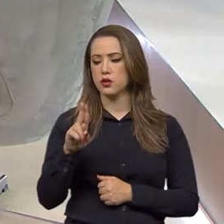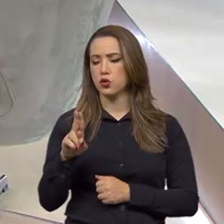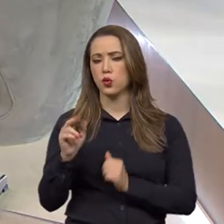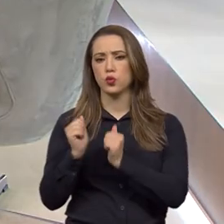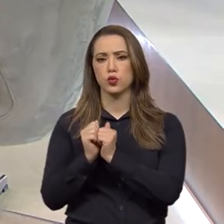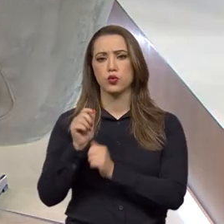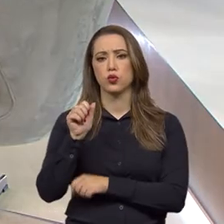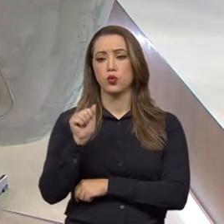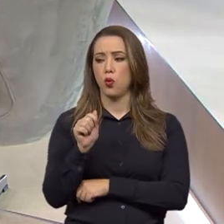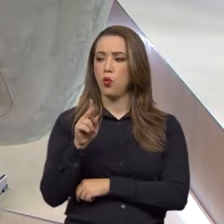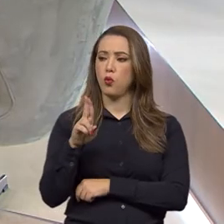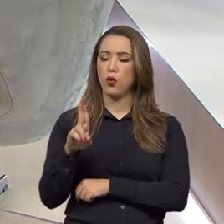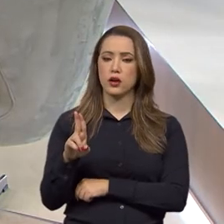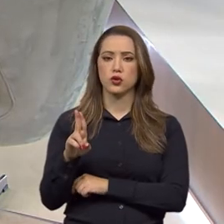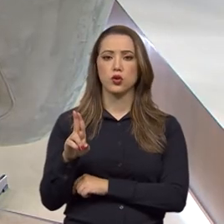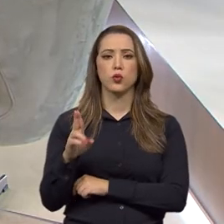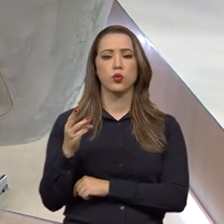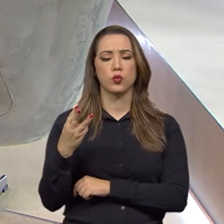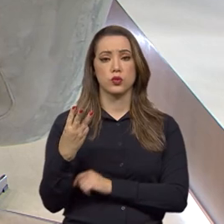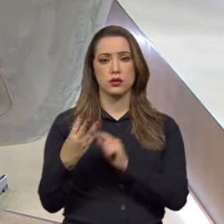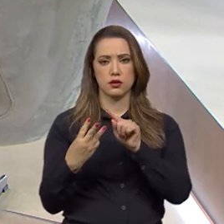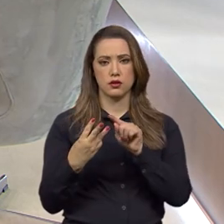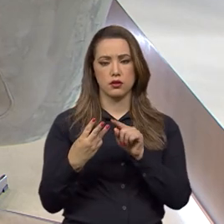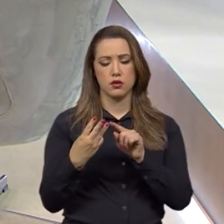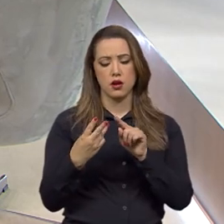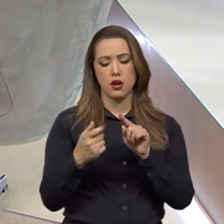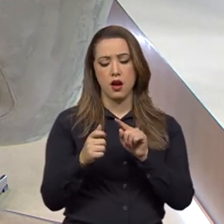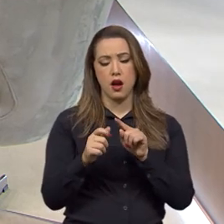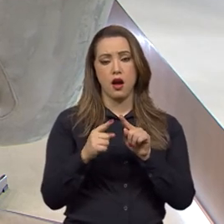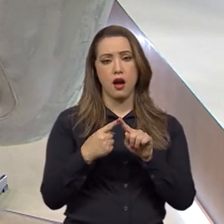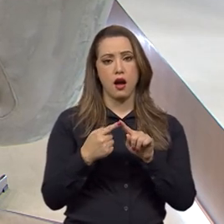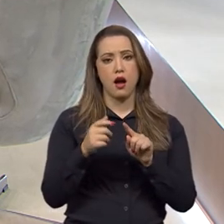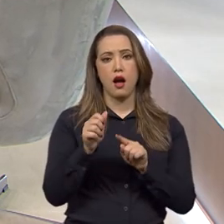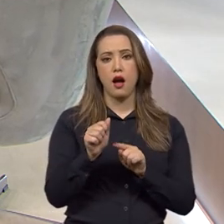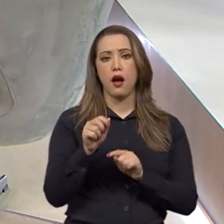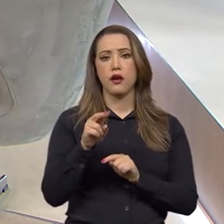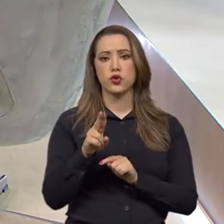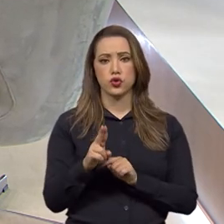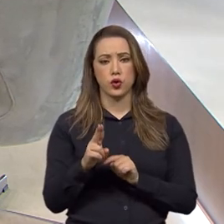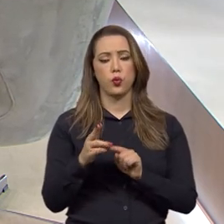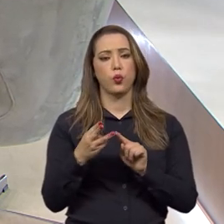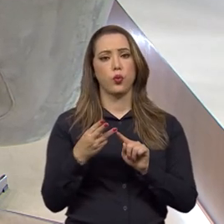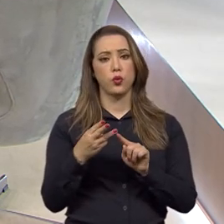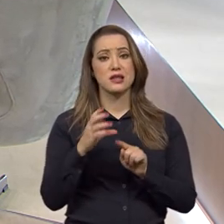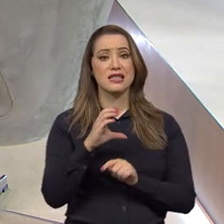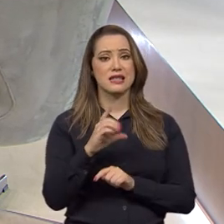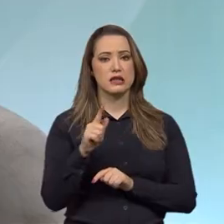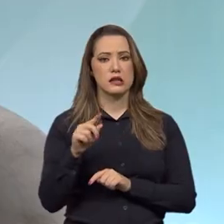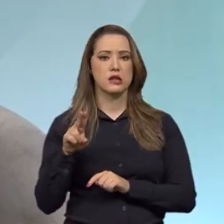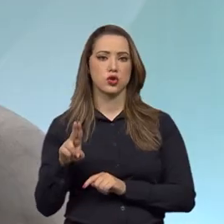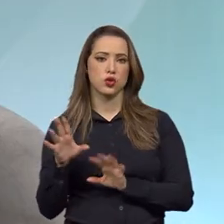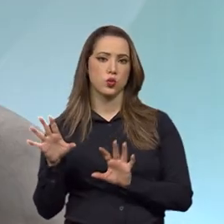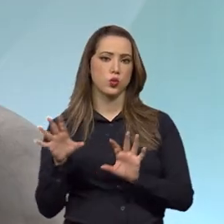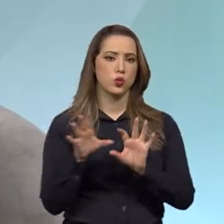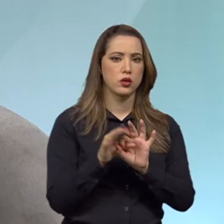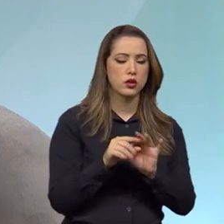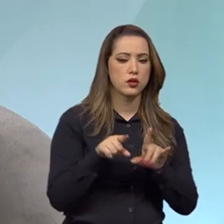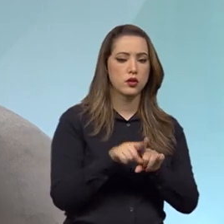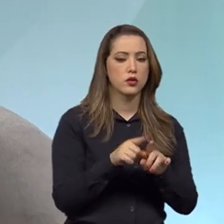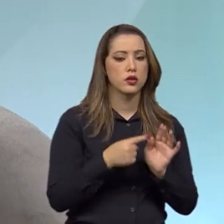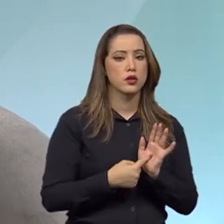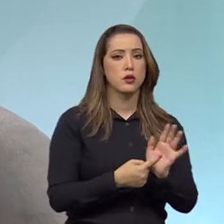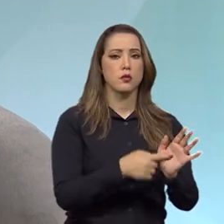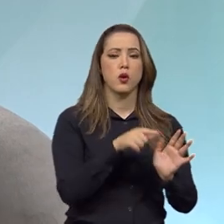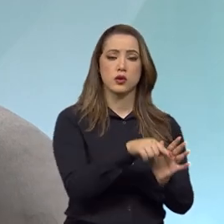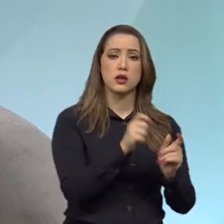advocacia pública, esse direito sancionador, não seja puramente sancionatório. Traz para dentro